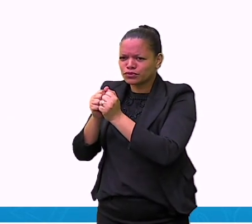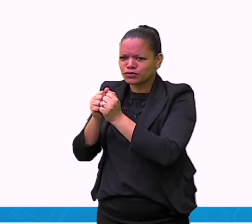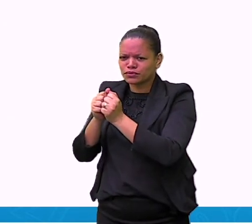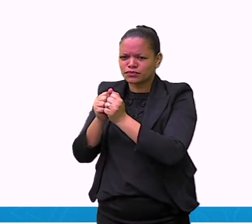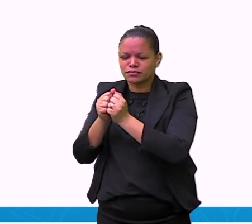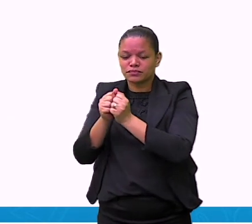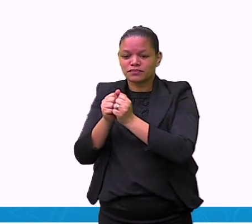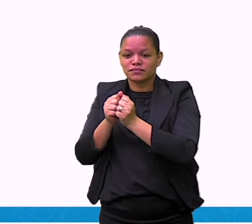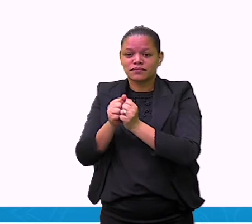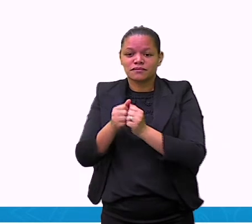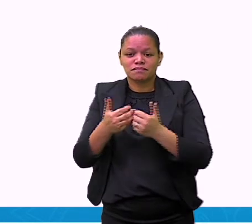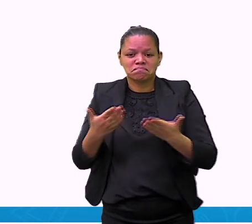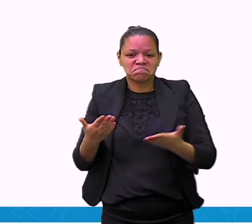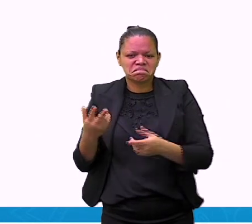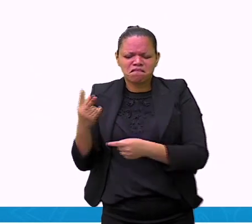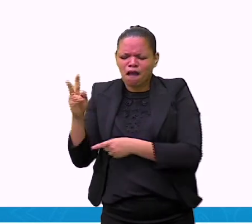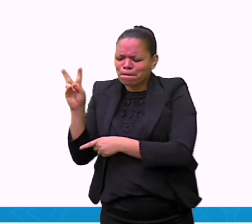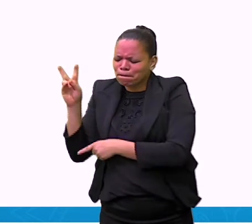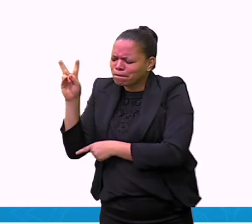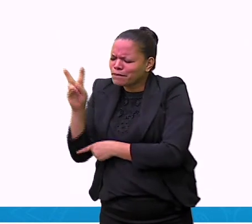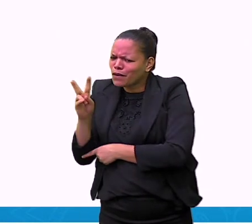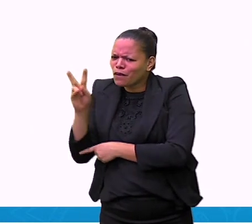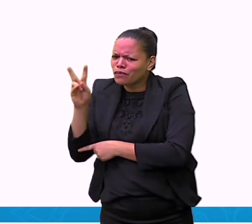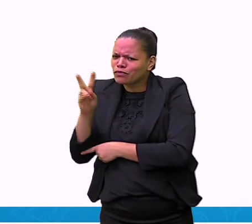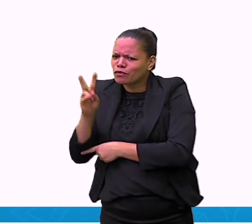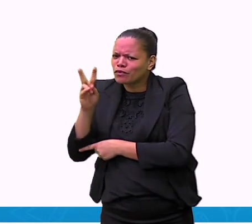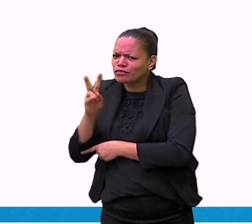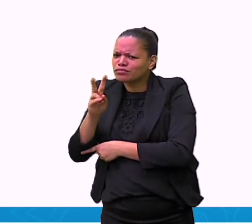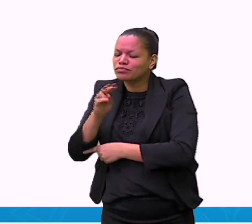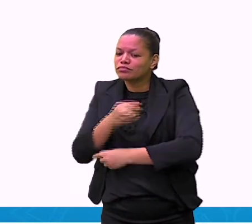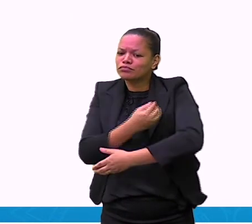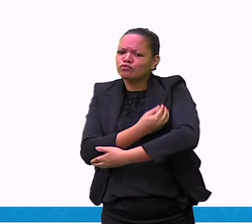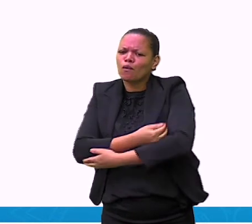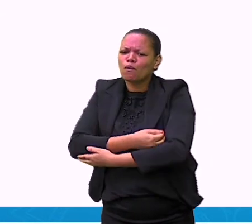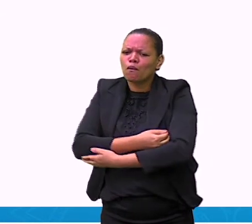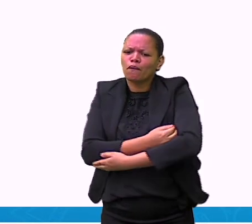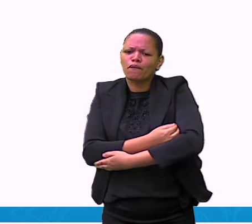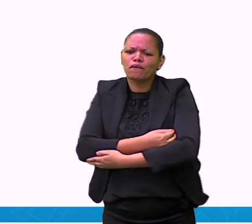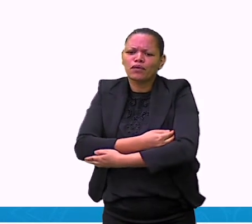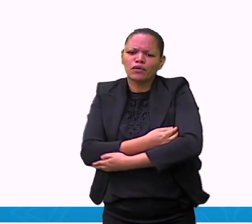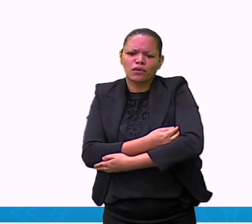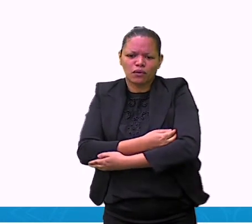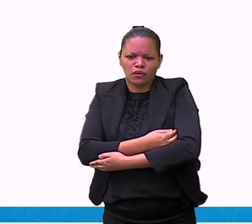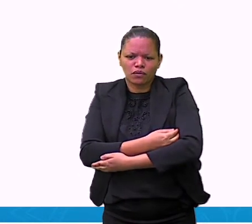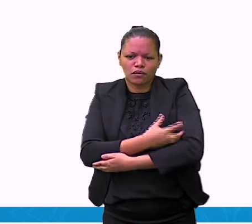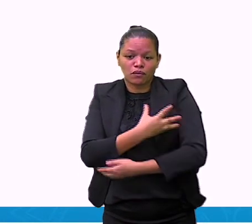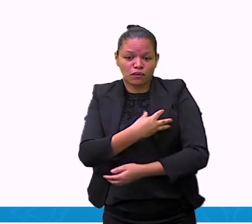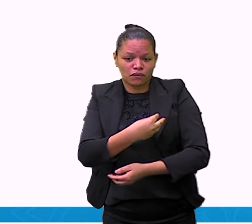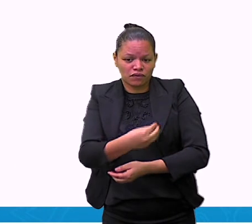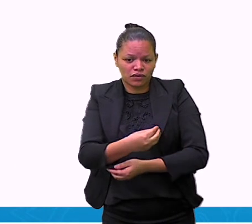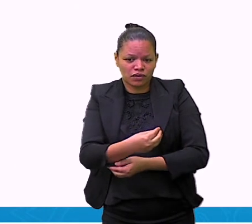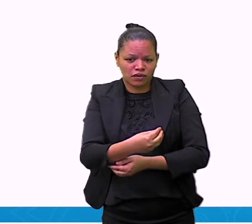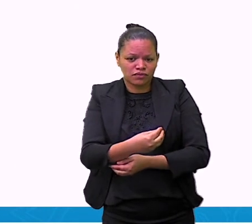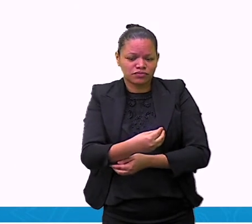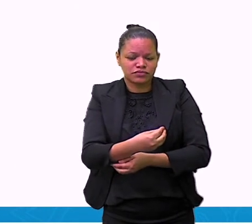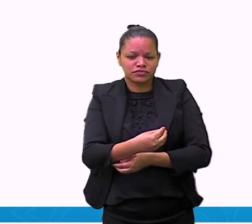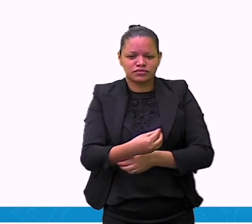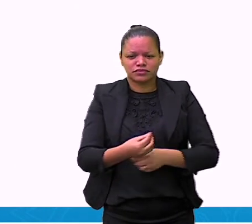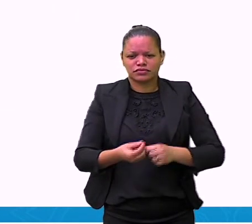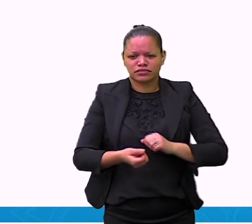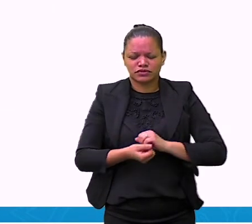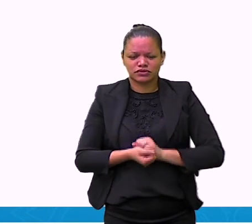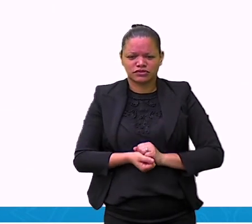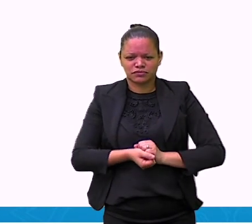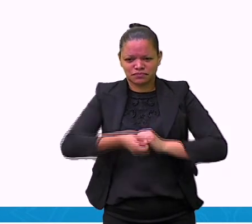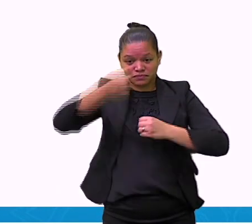A mãe que protege e transmite muitos ensinamentos para eles. Um filhote de